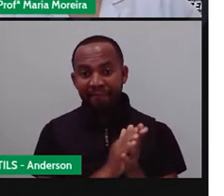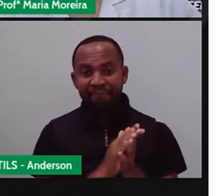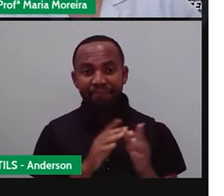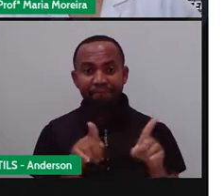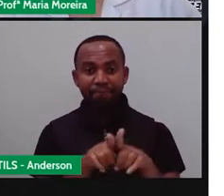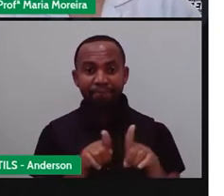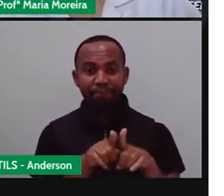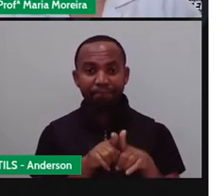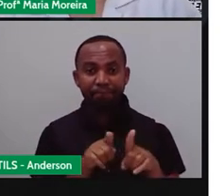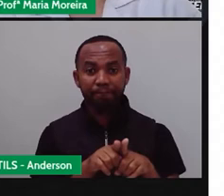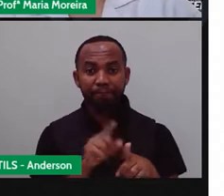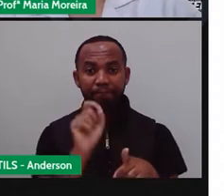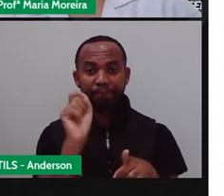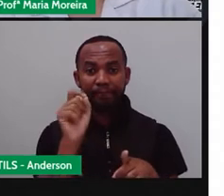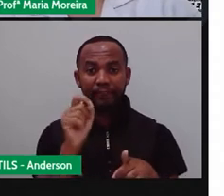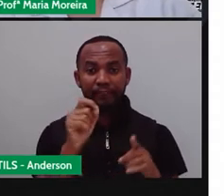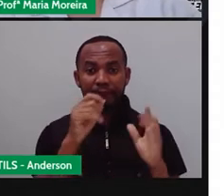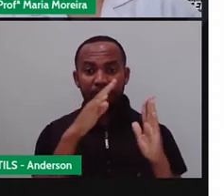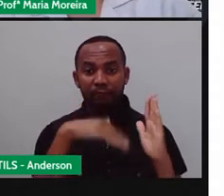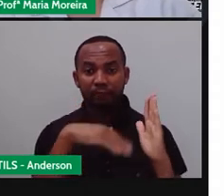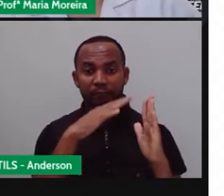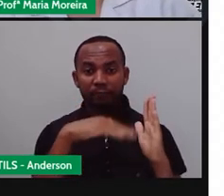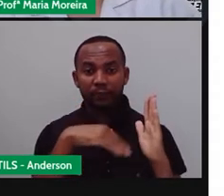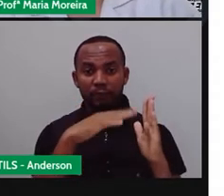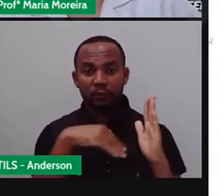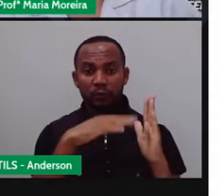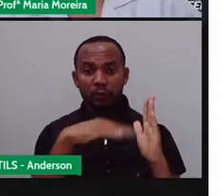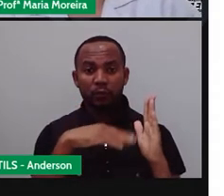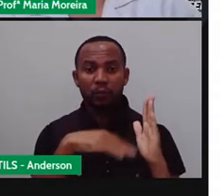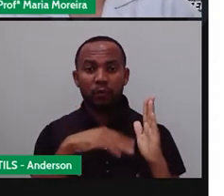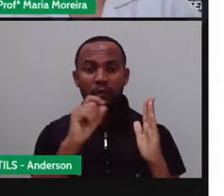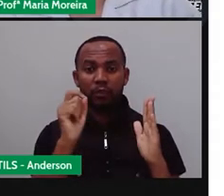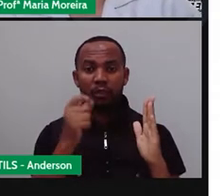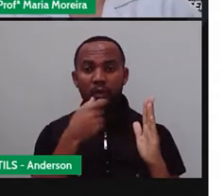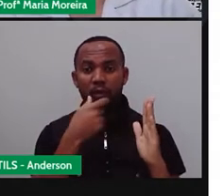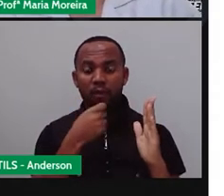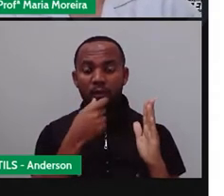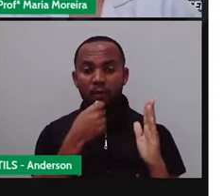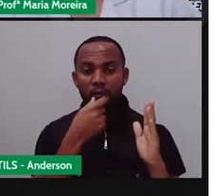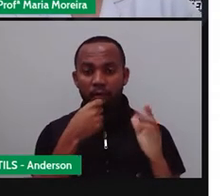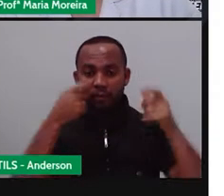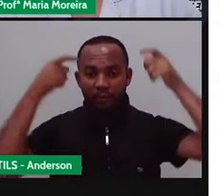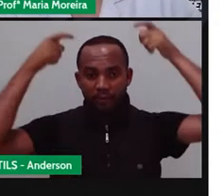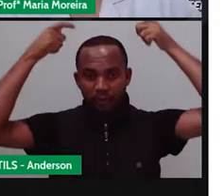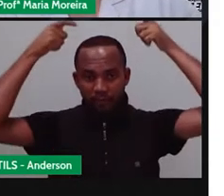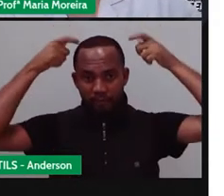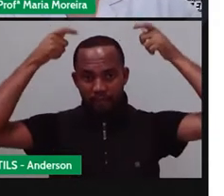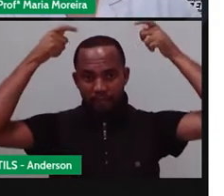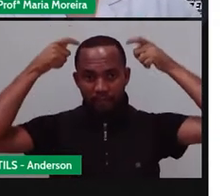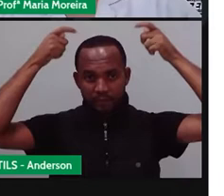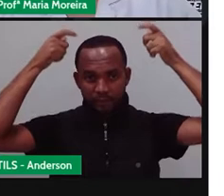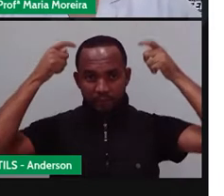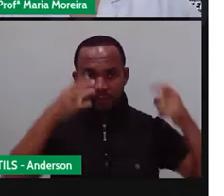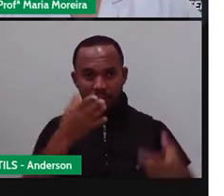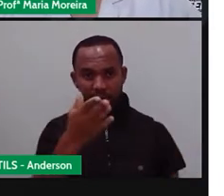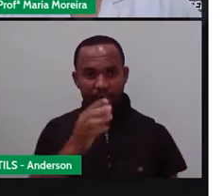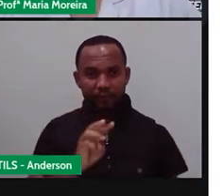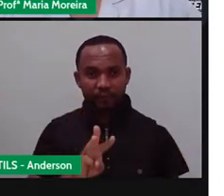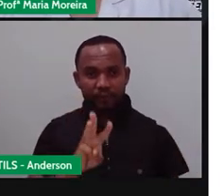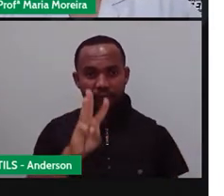Brito também produziu telas para o príncipe William. Olha só, pra realeza. Kate Middleton,